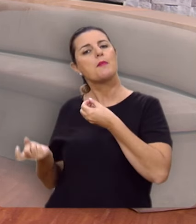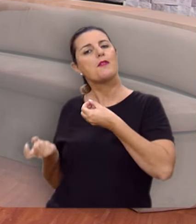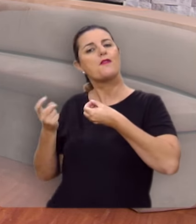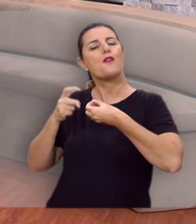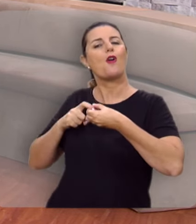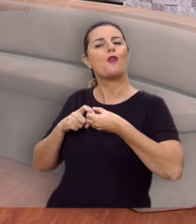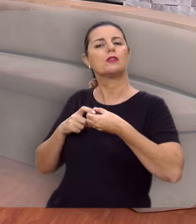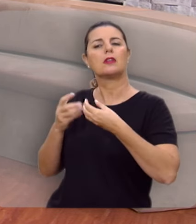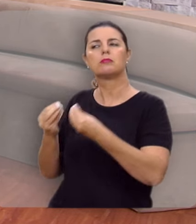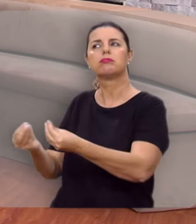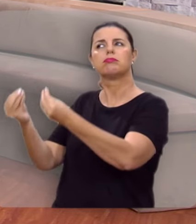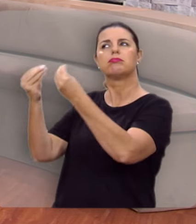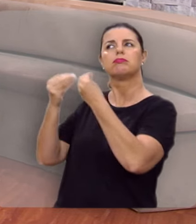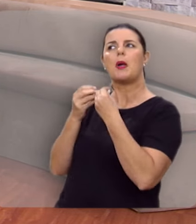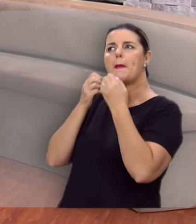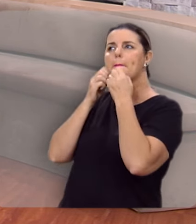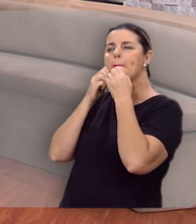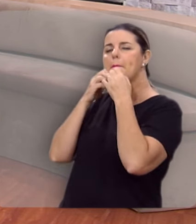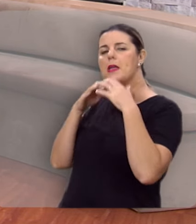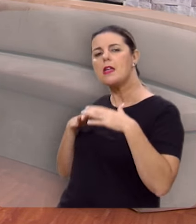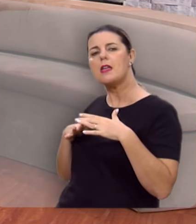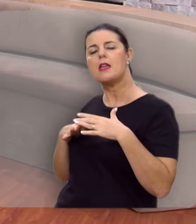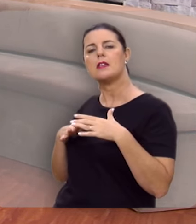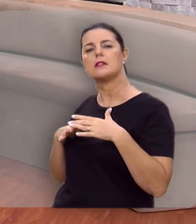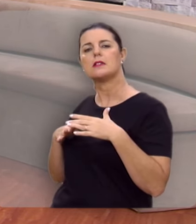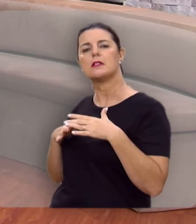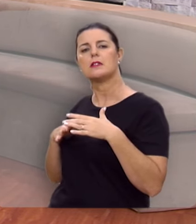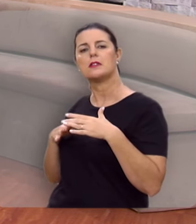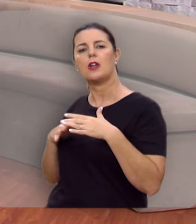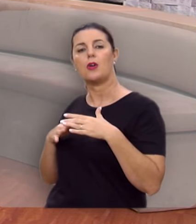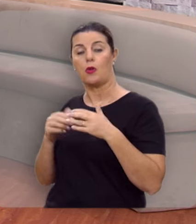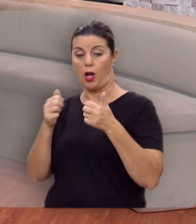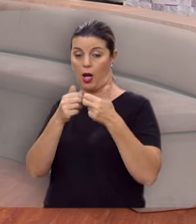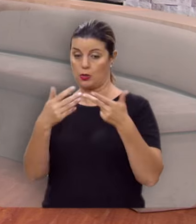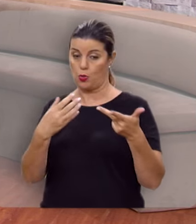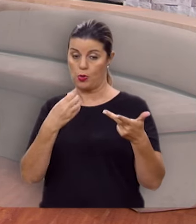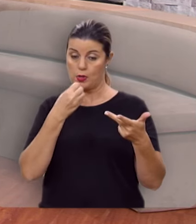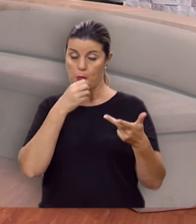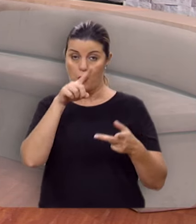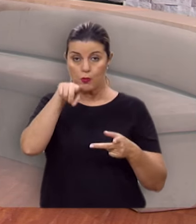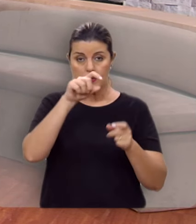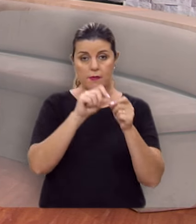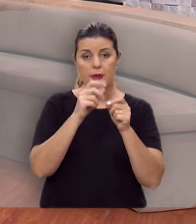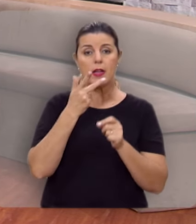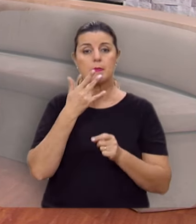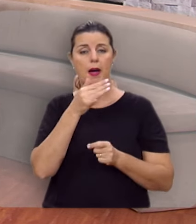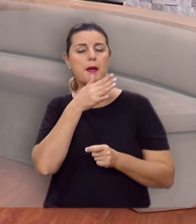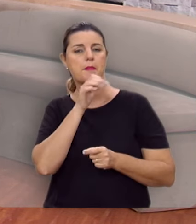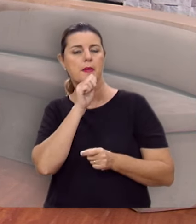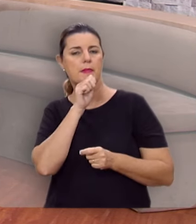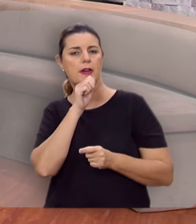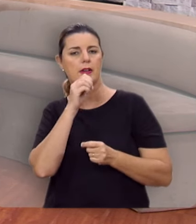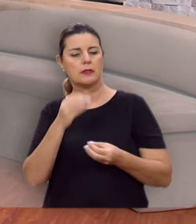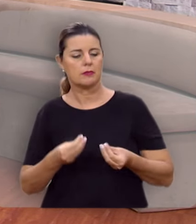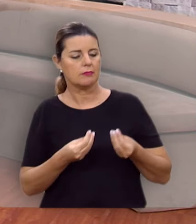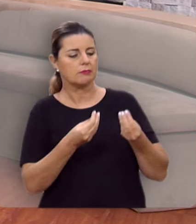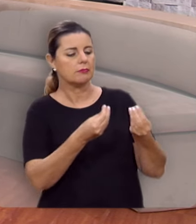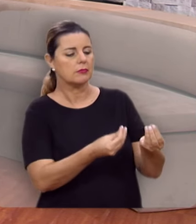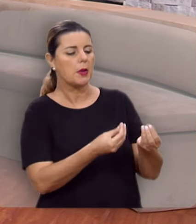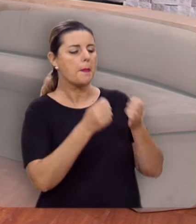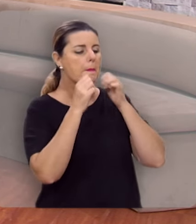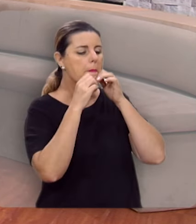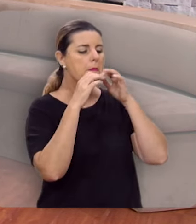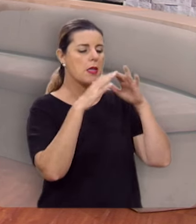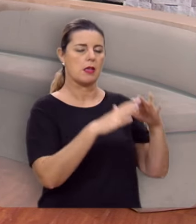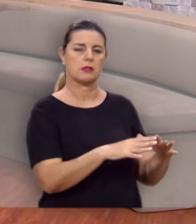volta do Senhor. O que você faz aos seus pais, vem como recompensa bendita das próprias